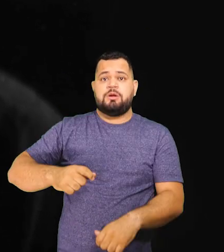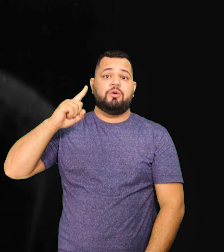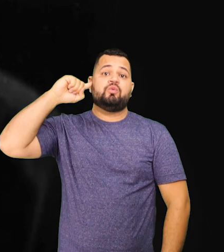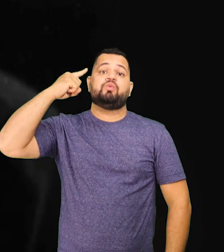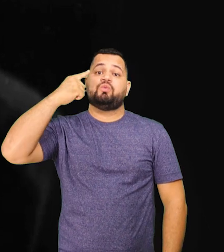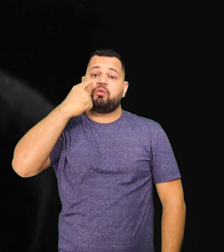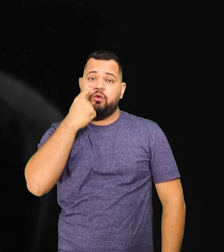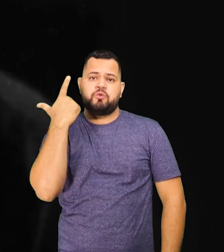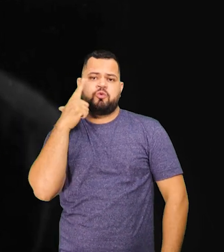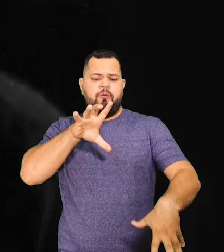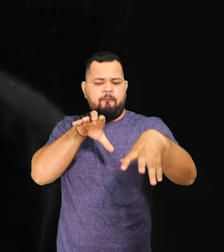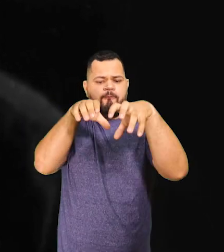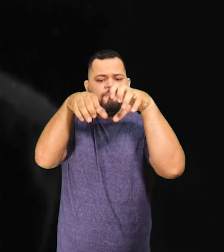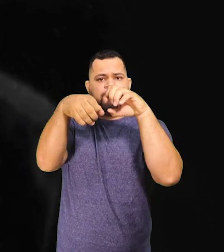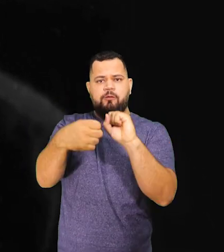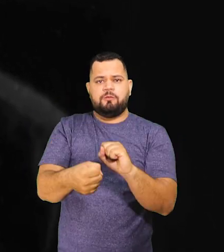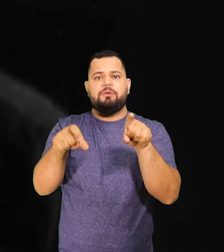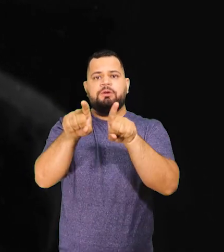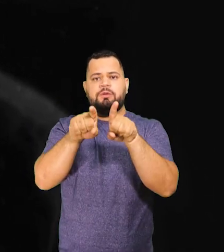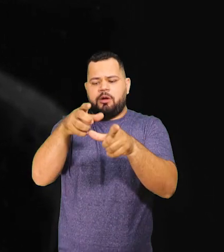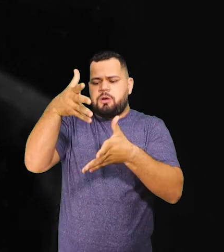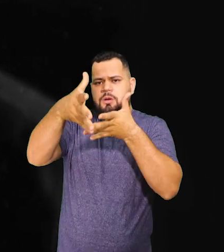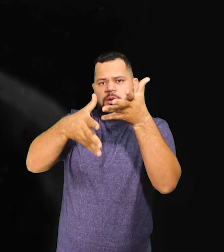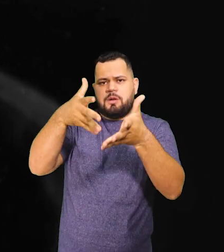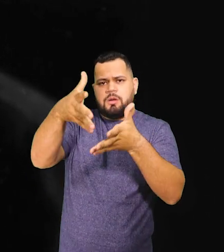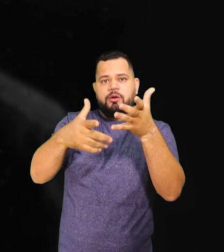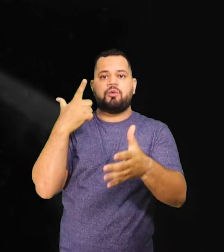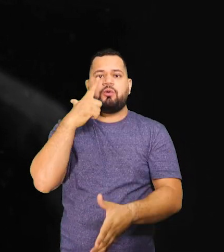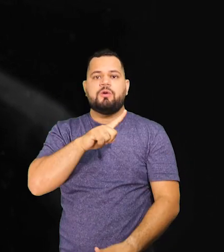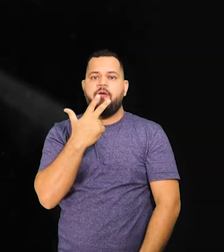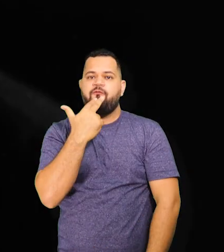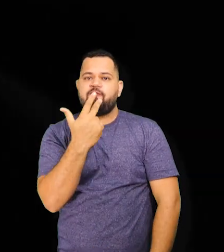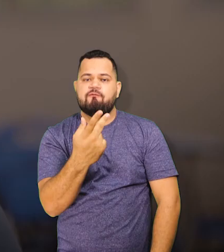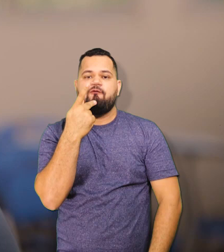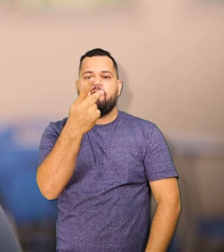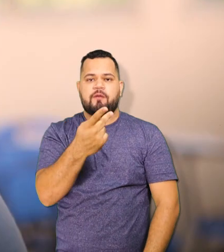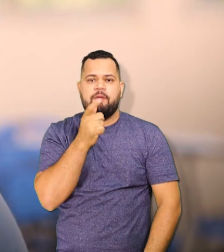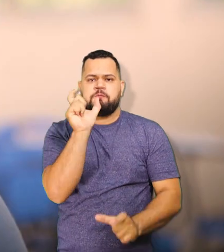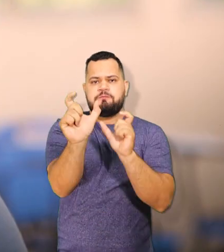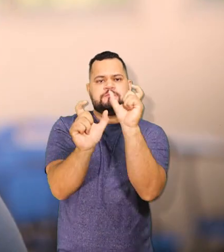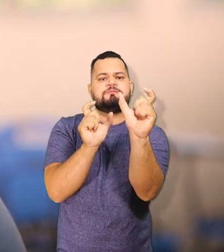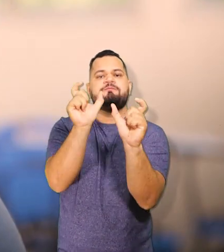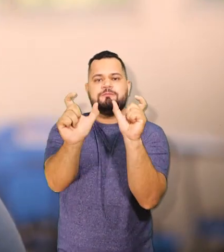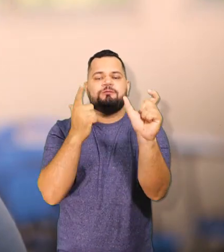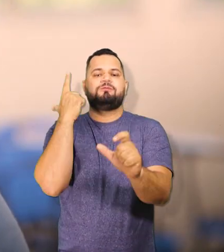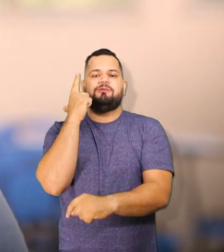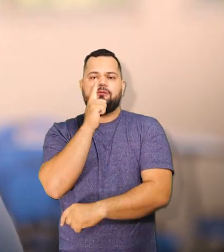que se formou e através da língua de sinais, ela aprendeu até pronunciar palavras. Então,